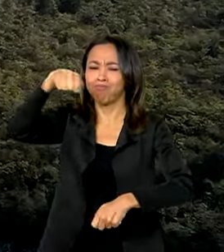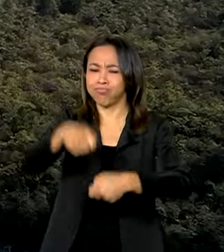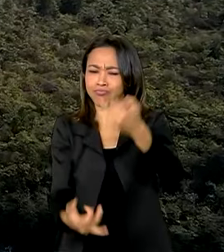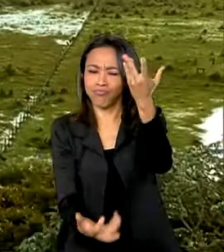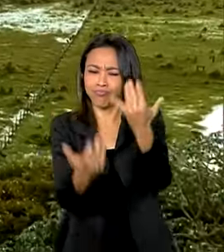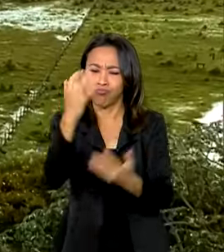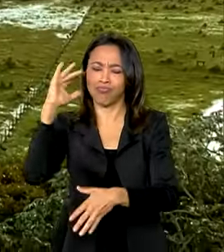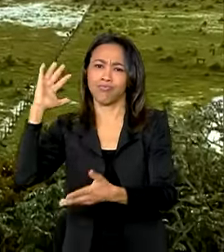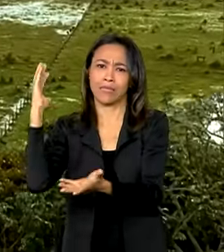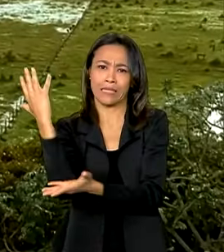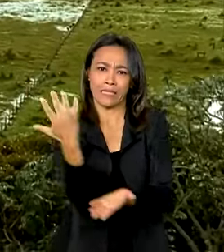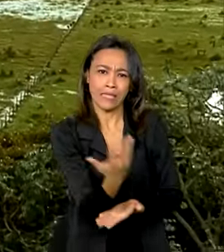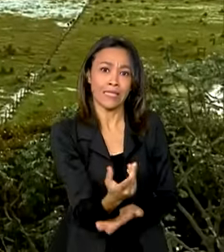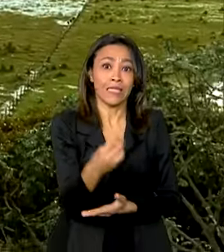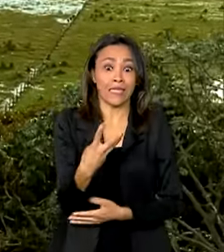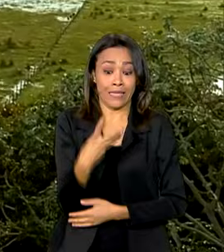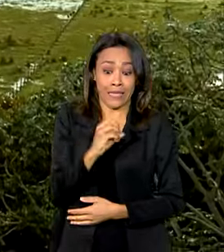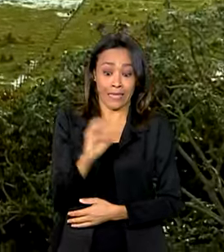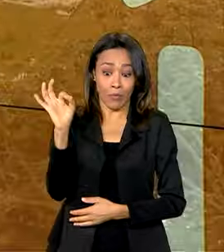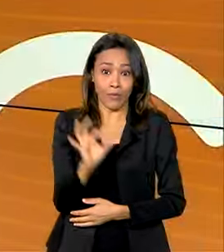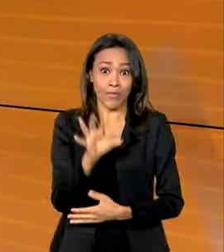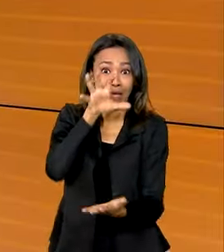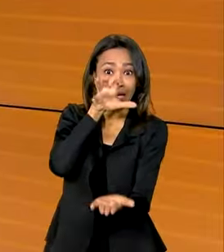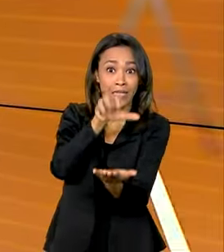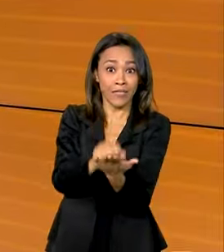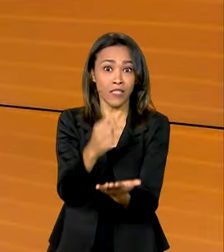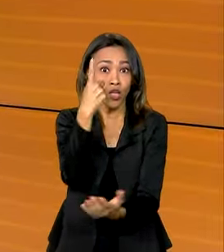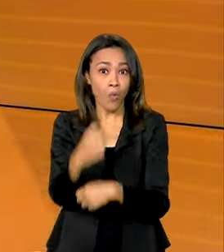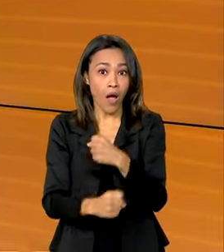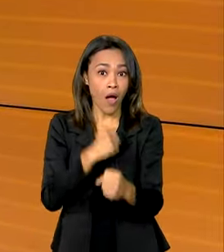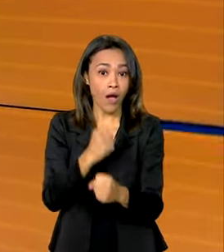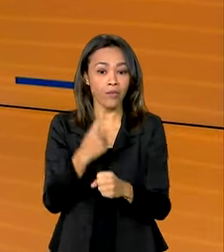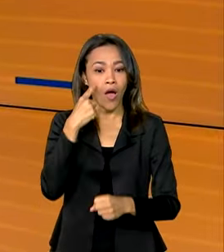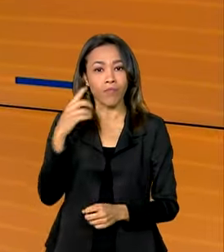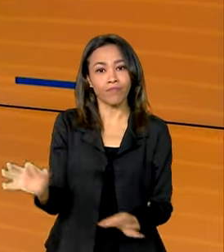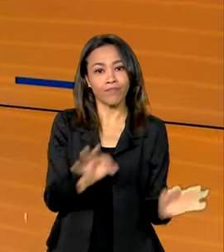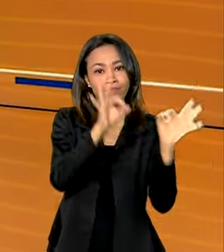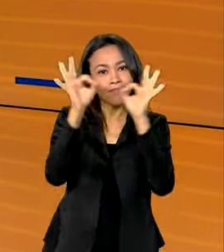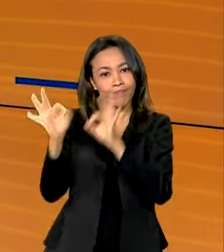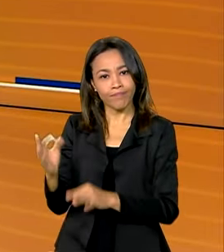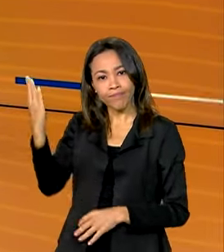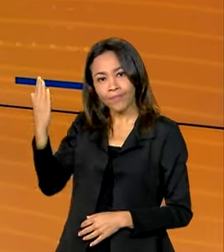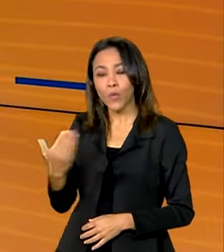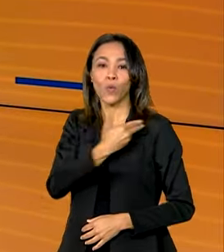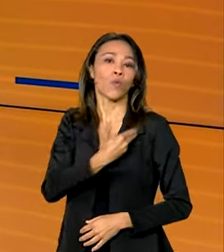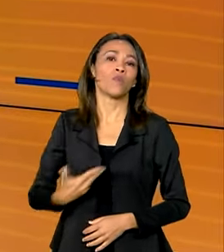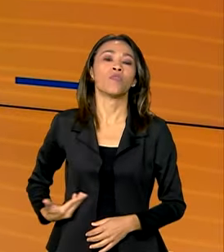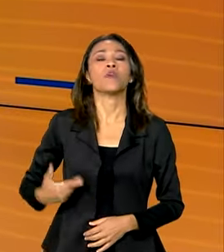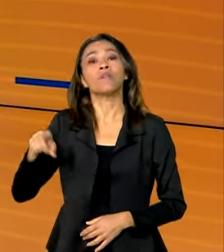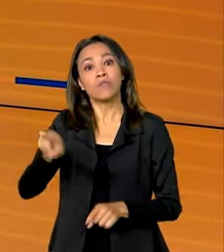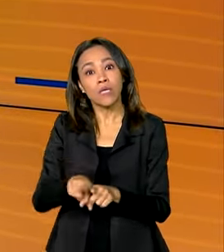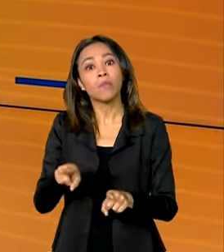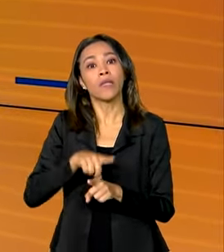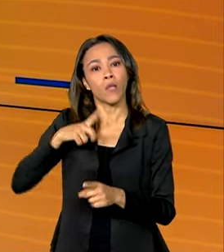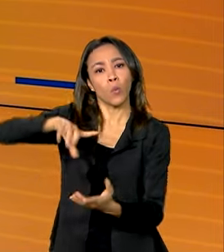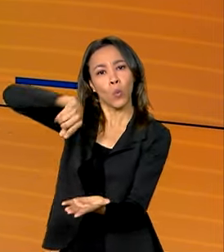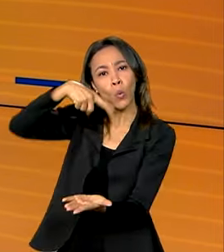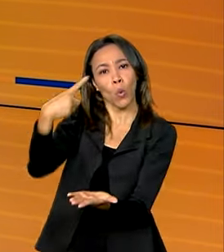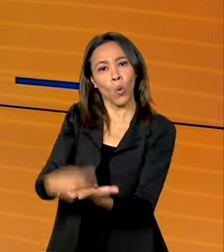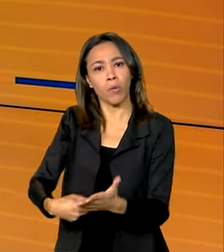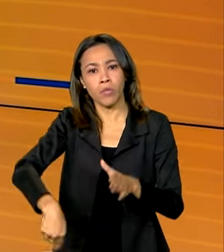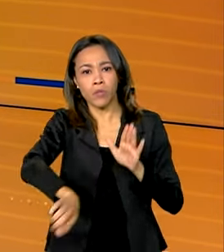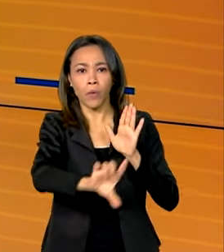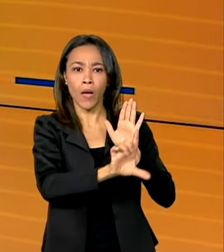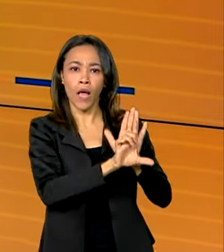queda de mais de 30% em quase um ano. E veja também, o governo federal reforça compromisso com a responsabilidade fiscal